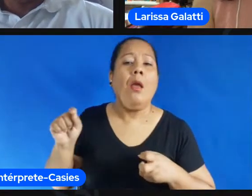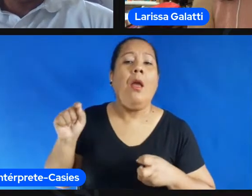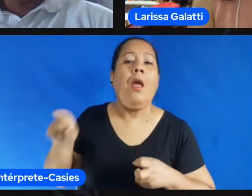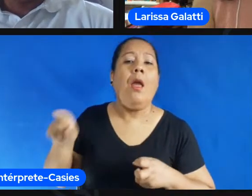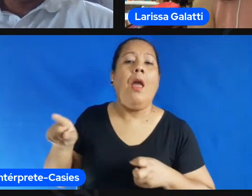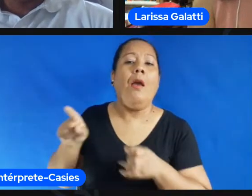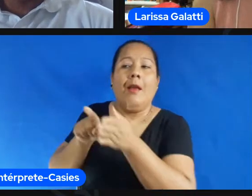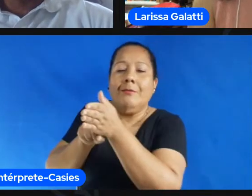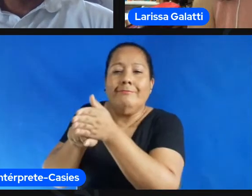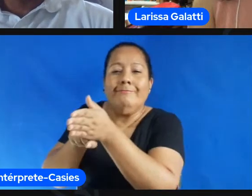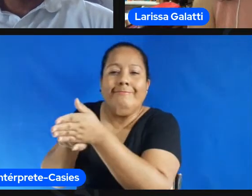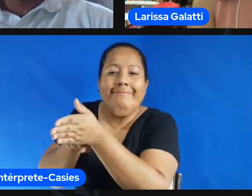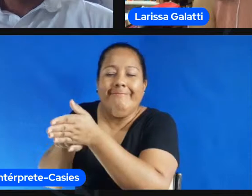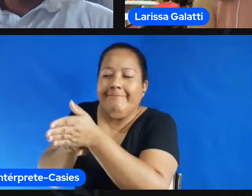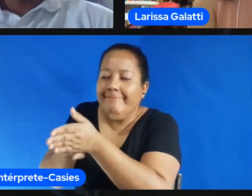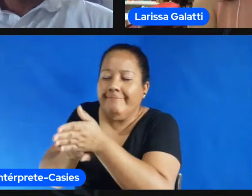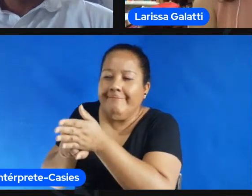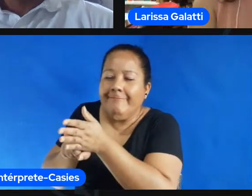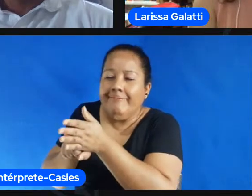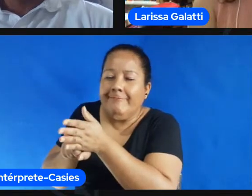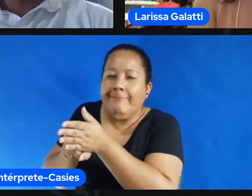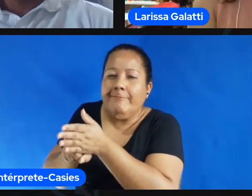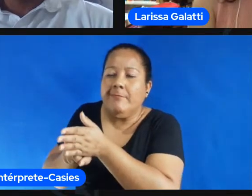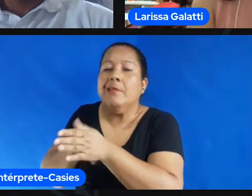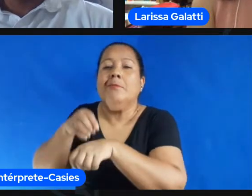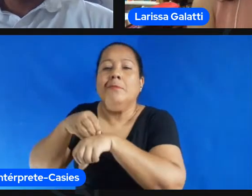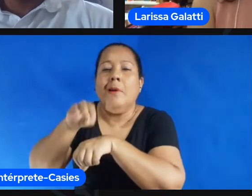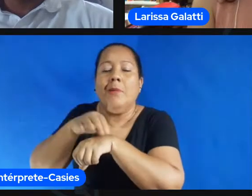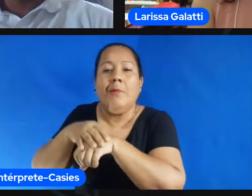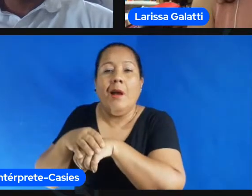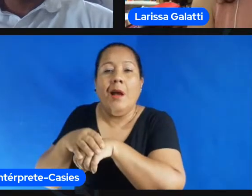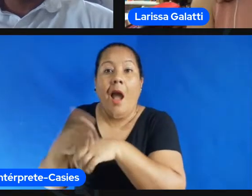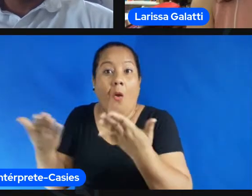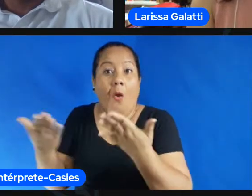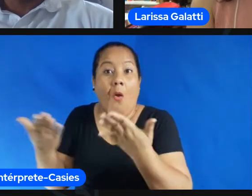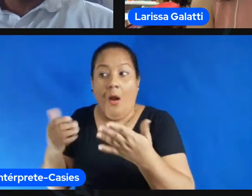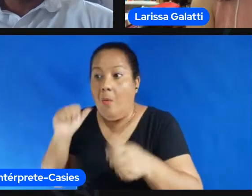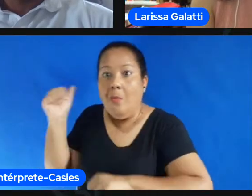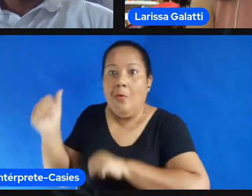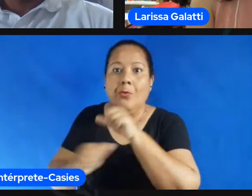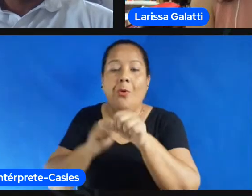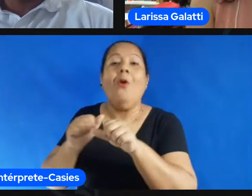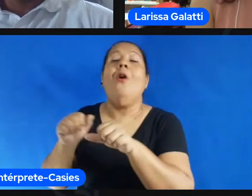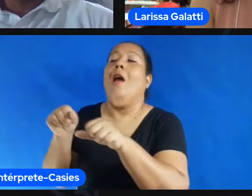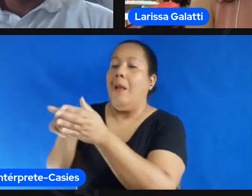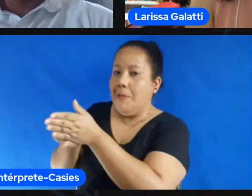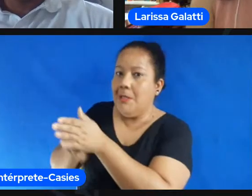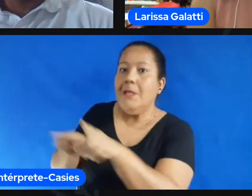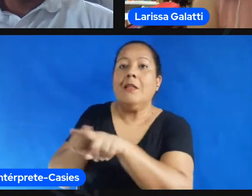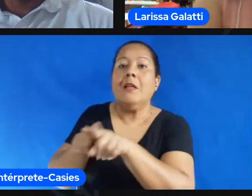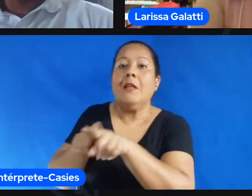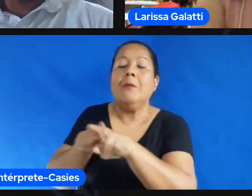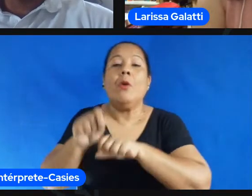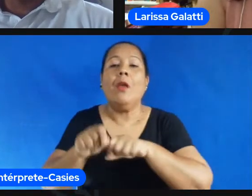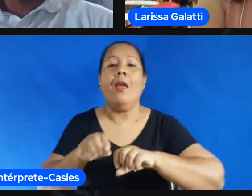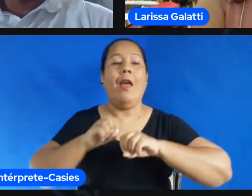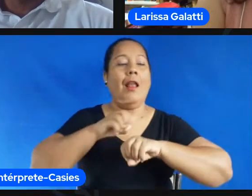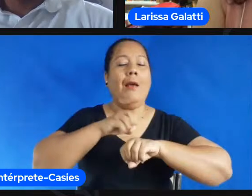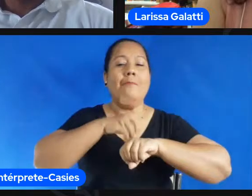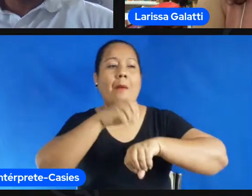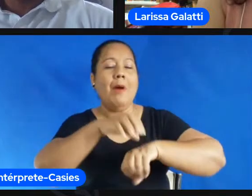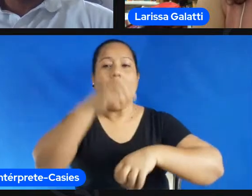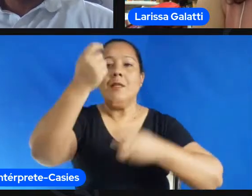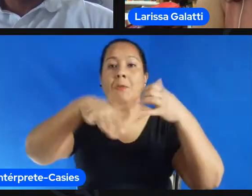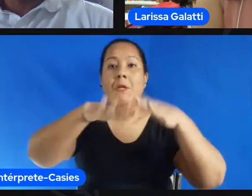formativo estabelecer essas duas competências e somá-las isso é muito bom a gente só tem que tomar um certo cuidado porque às vezes a gente não consegue né se eu dou 40